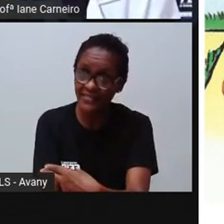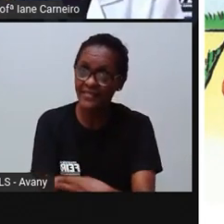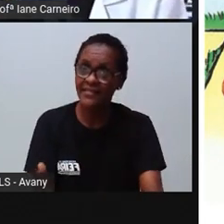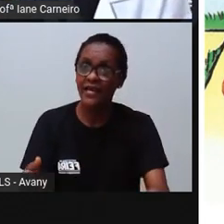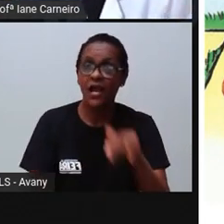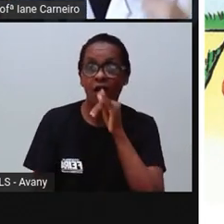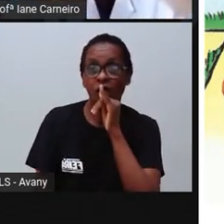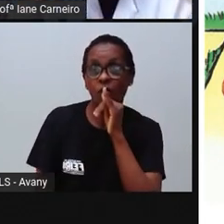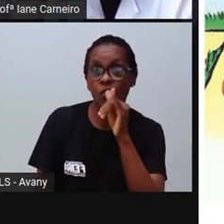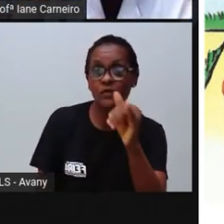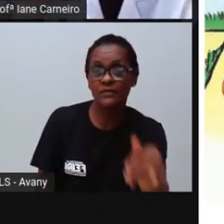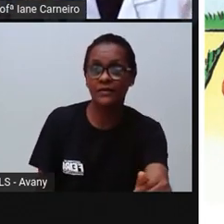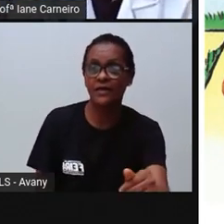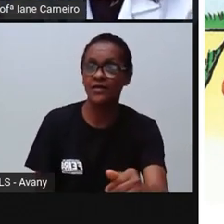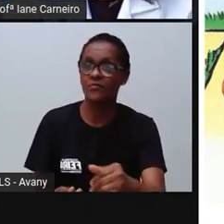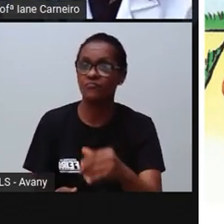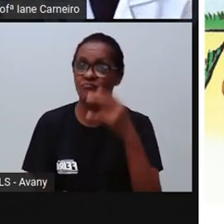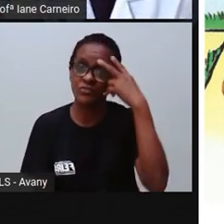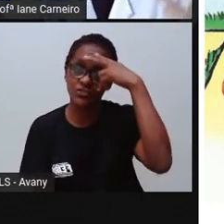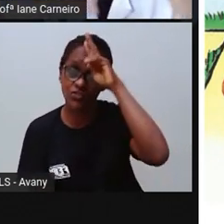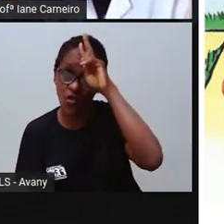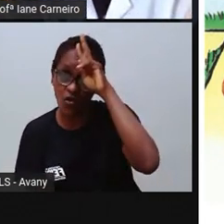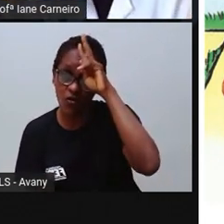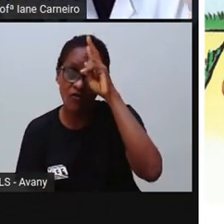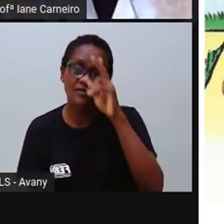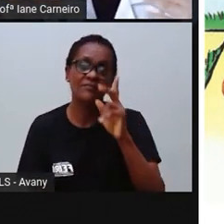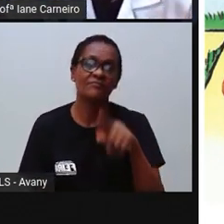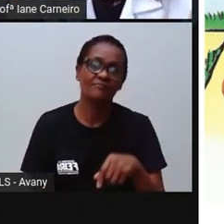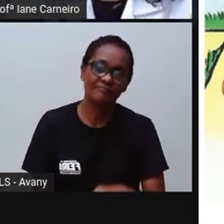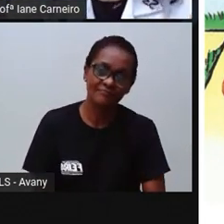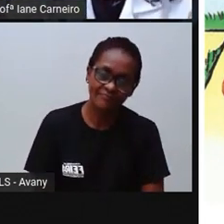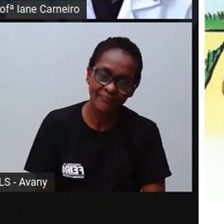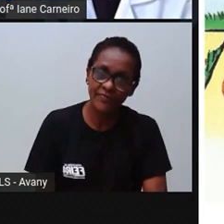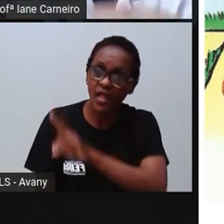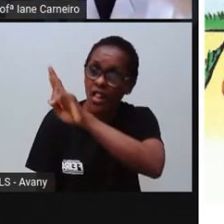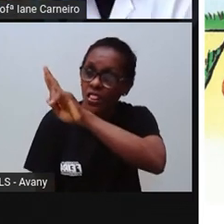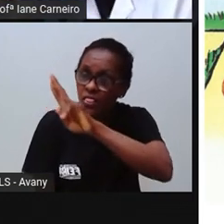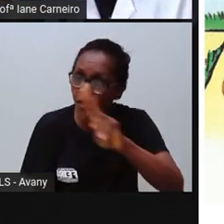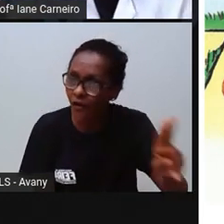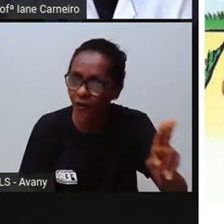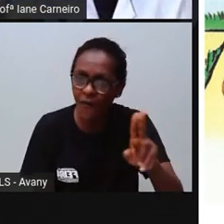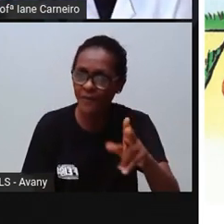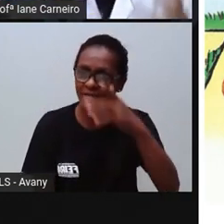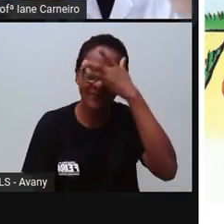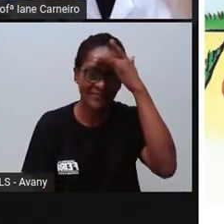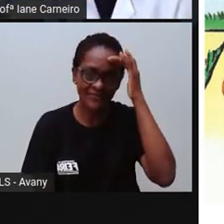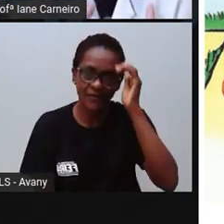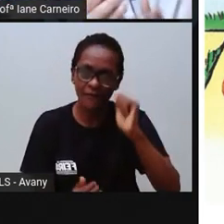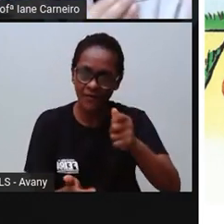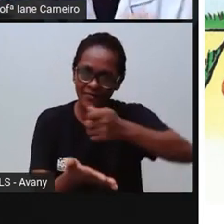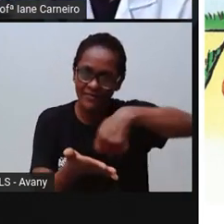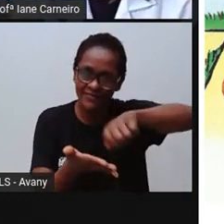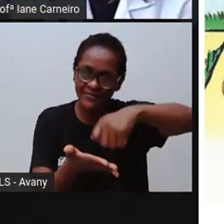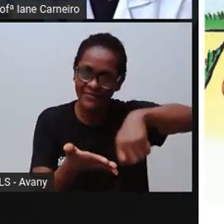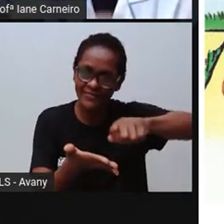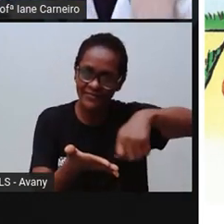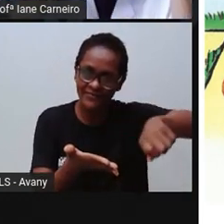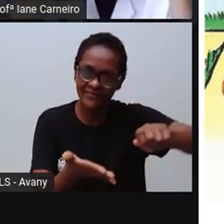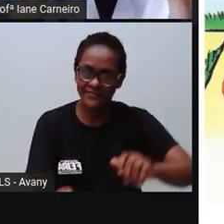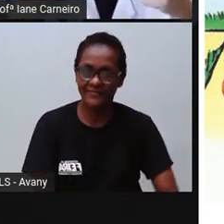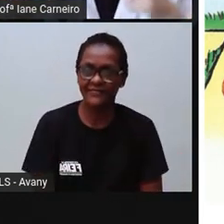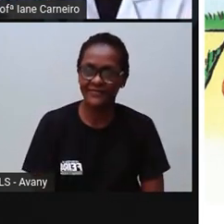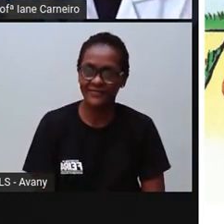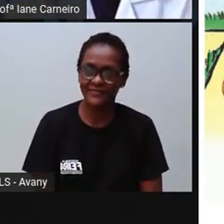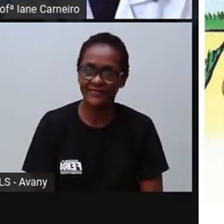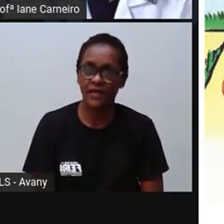contarem, né? Escreverem as histórias de vocês, escreverem o nome de vocês. Então olha quanta coisa nossa mão pode fazer. Quanta coisa